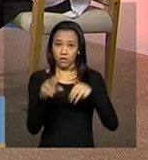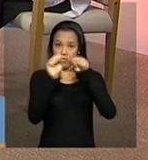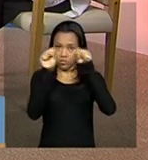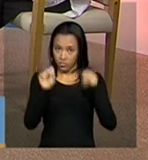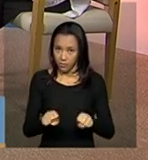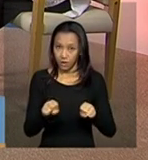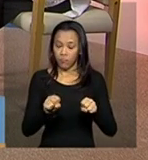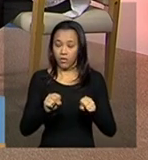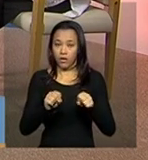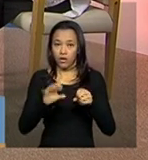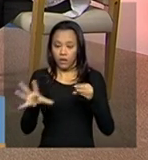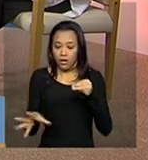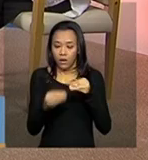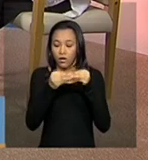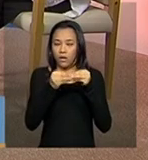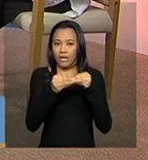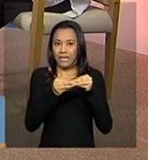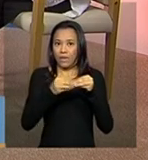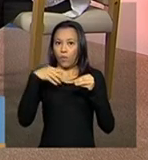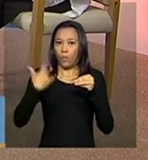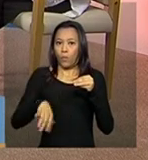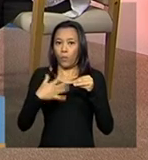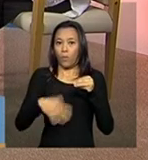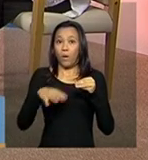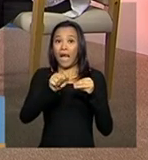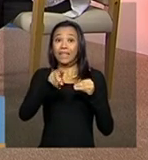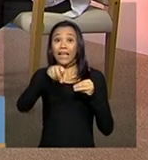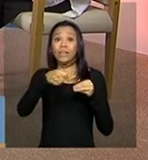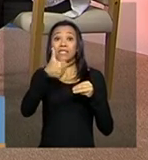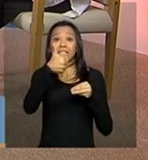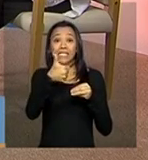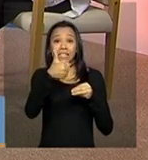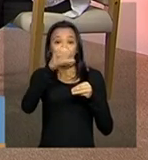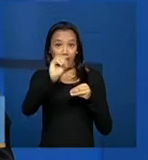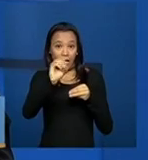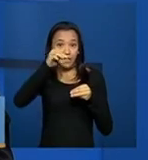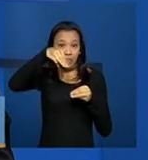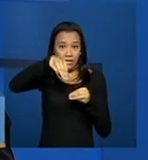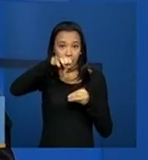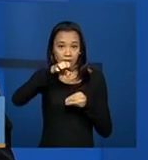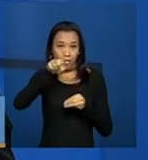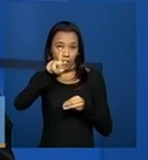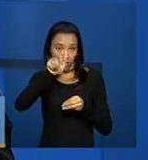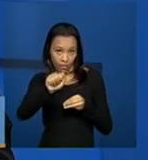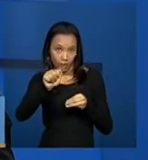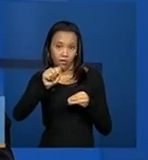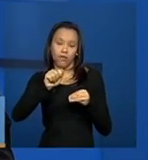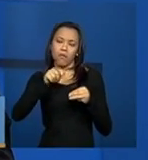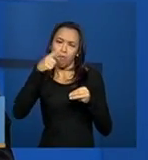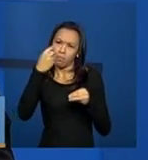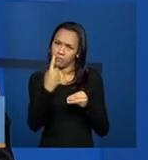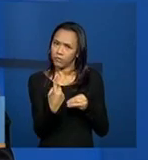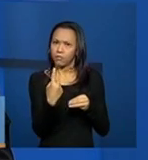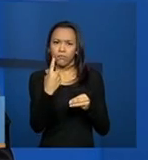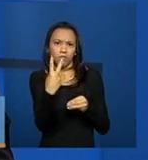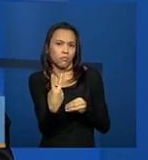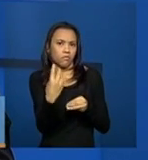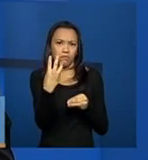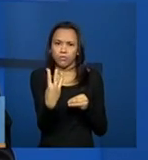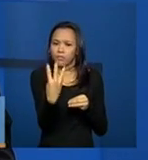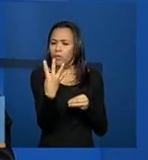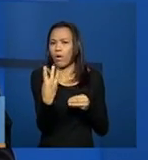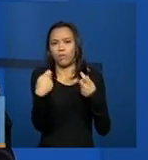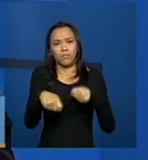anexo máximo de 10 mega, isso é por anexo. Então, ela pode incluir mais de um, três, quatro, quando for